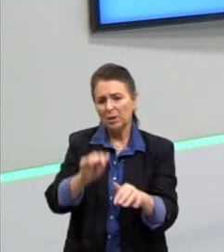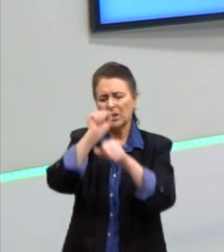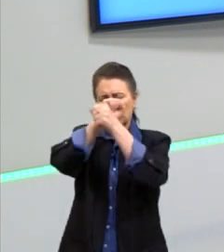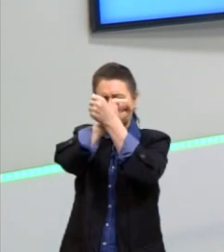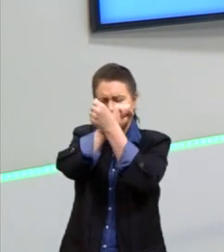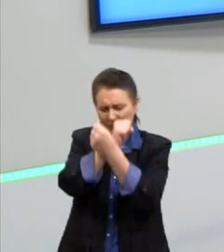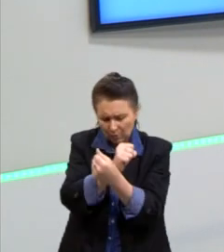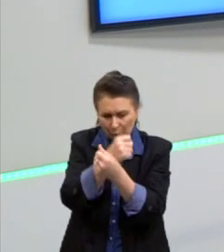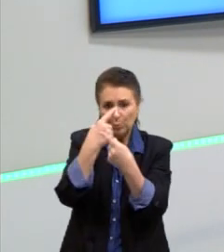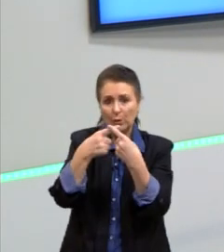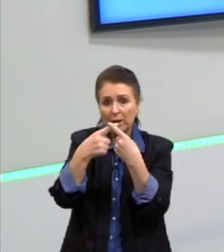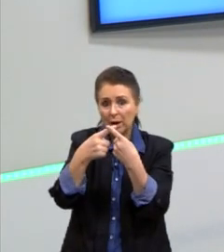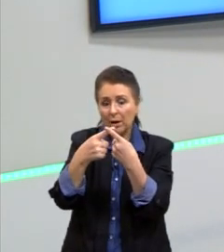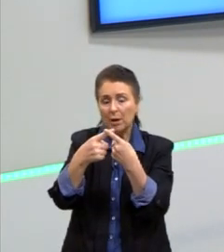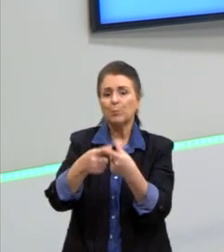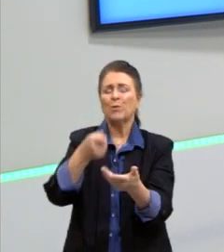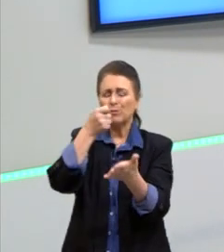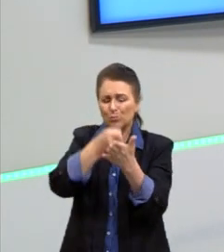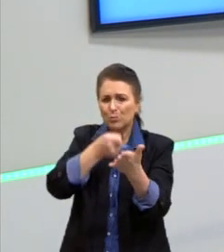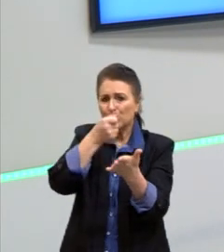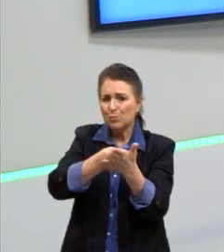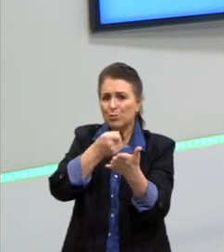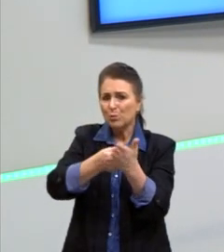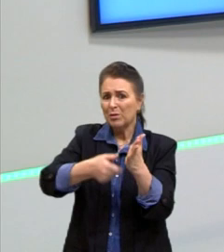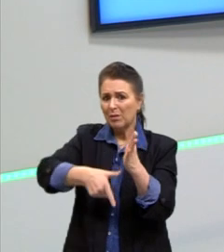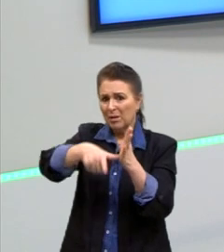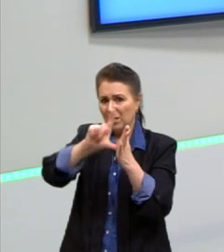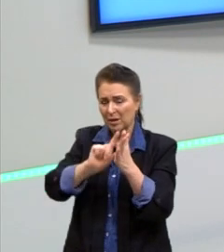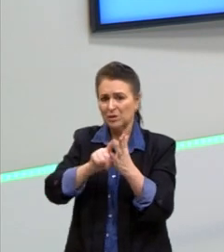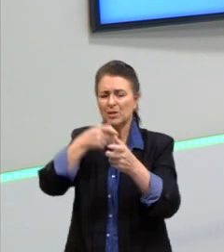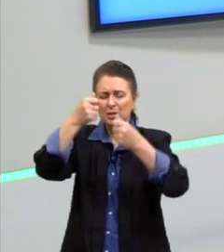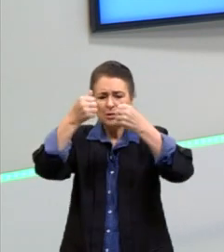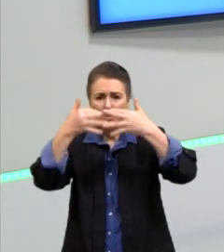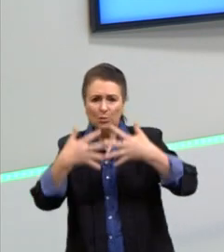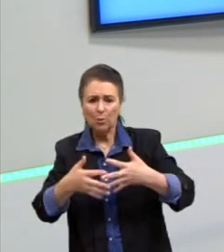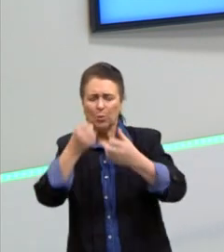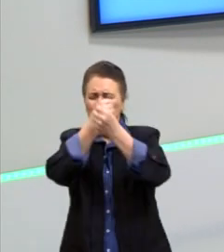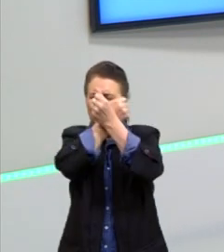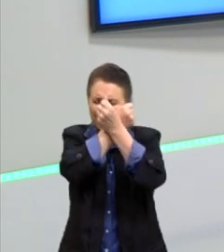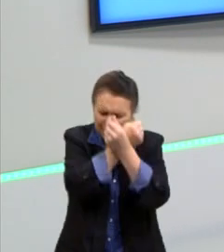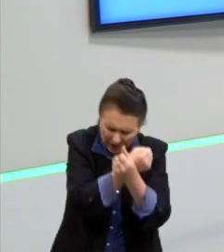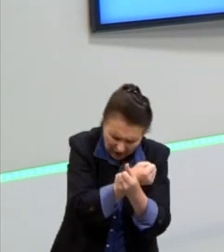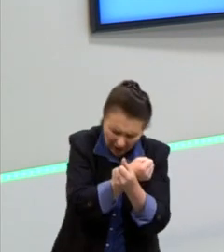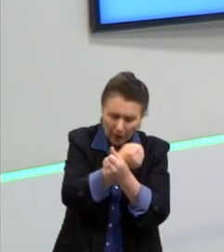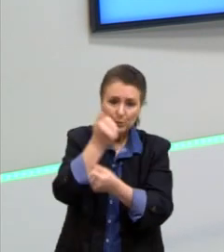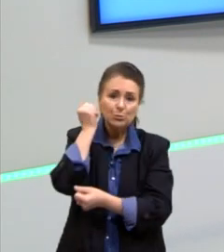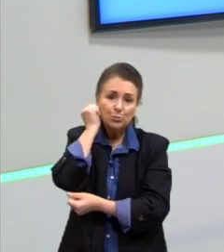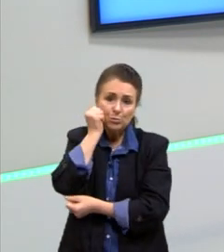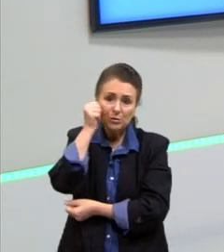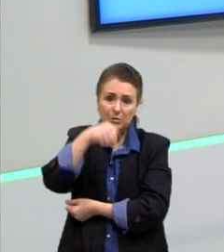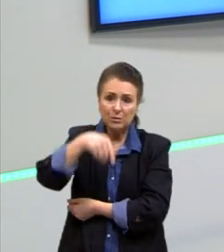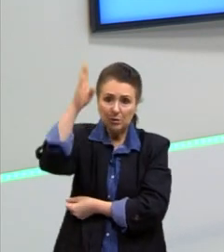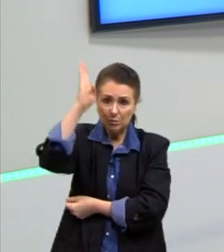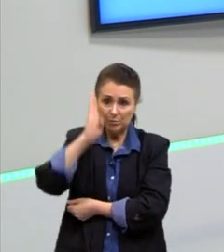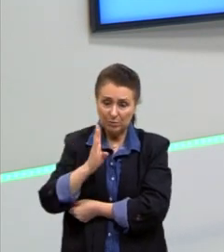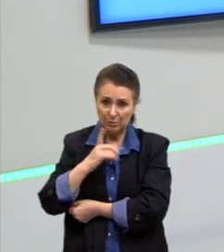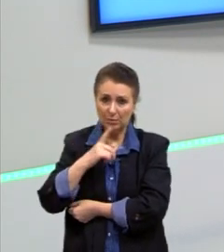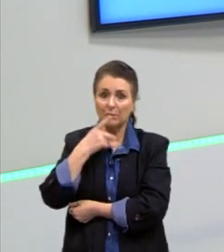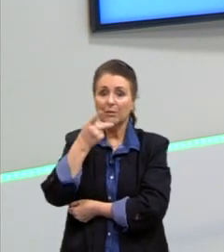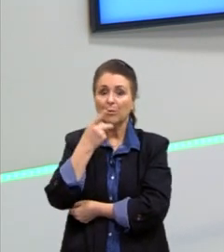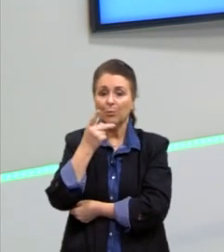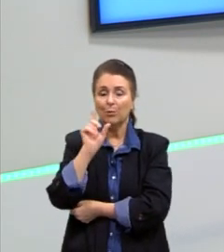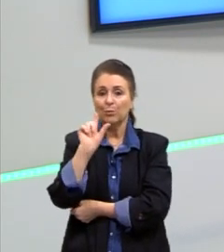revoltas. E a gente falou muito da questão dos escravizados, dos negros no Brasil. E a gente também precisa falar um pouquinho sobre os povos